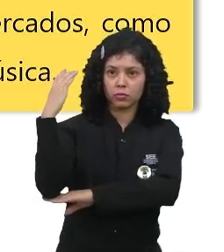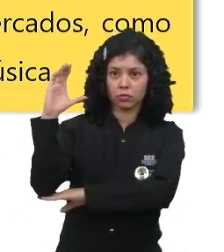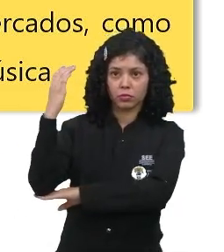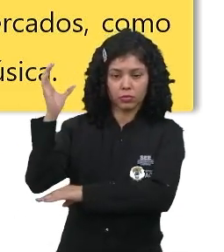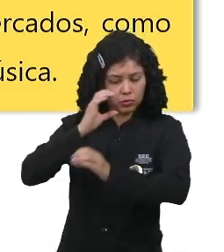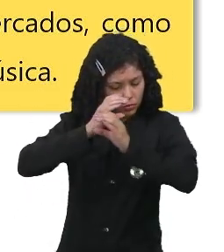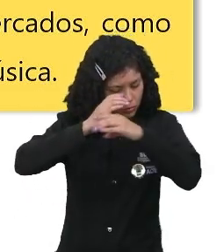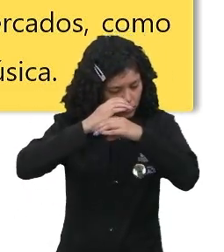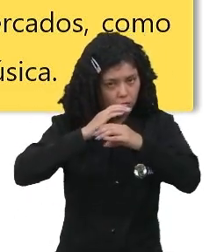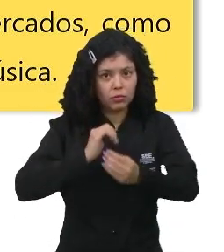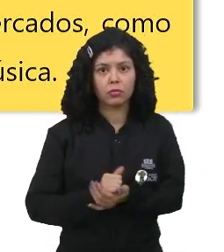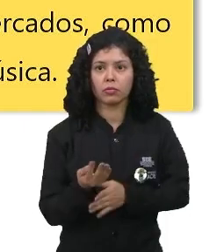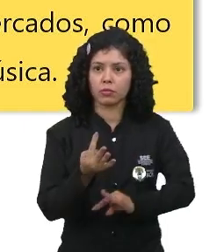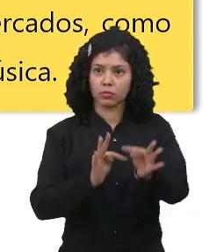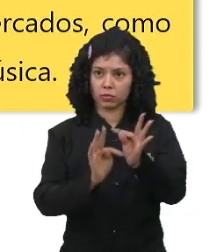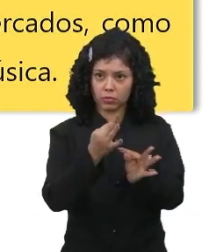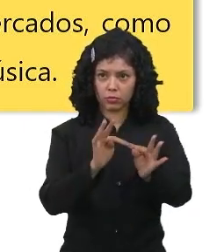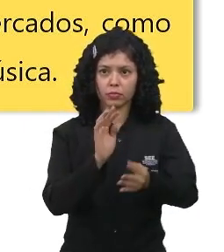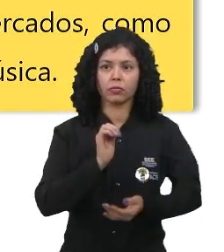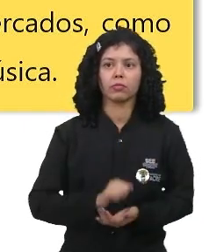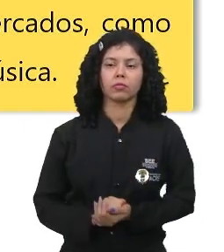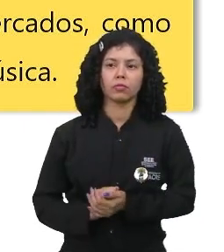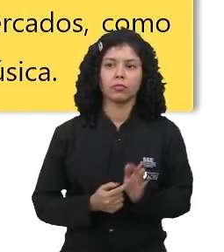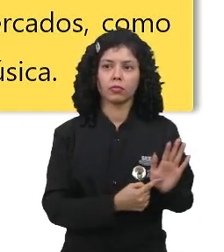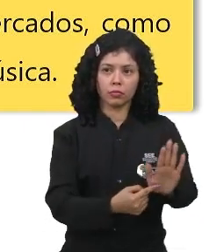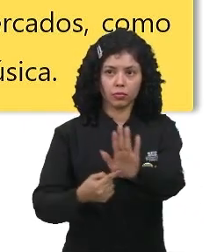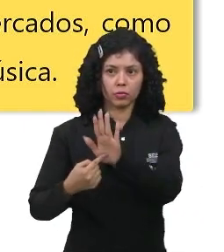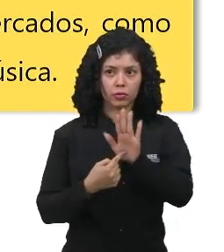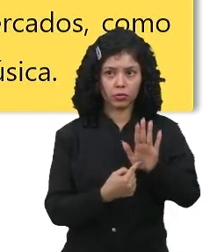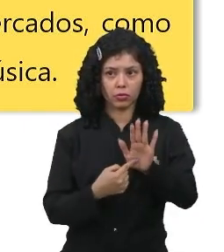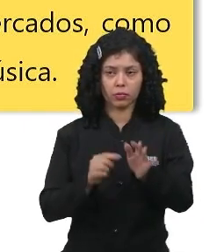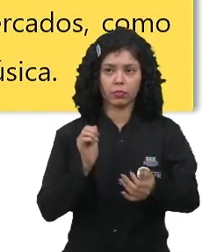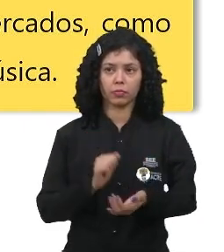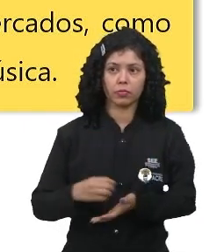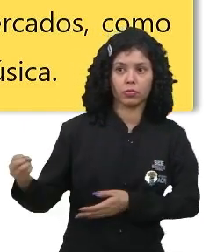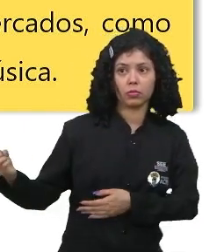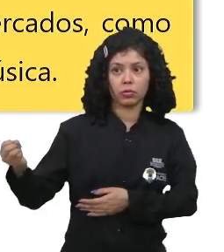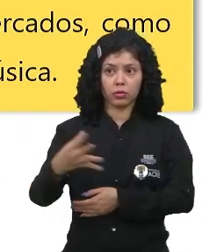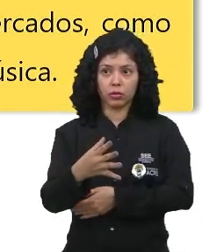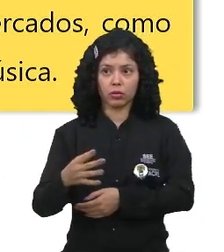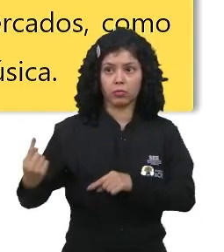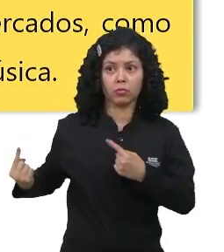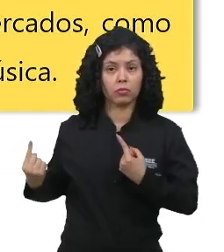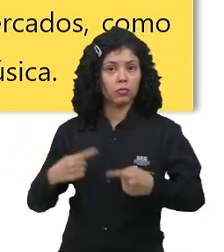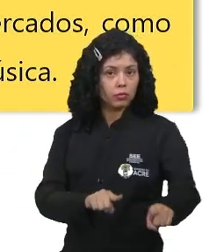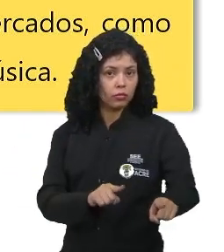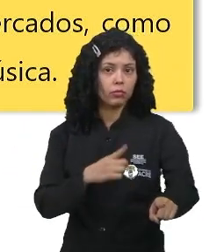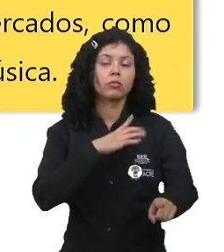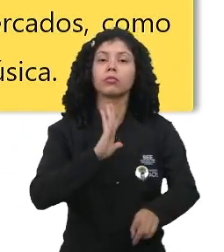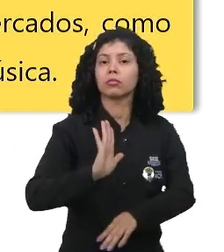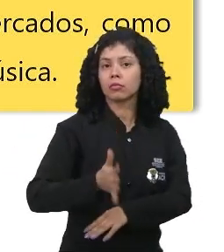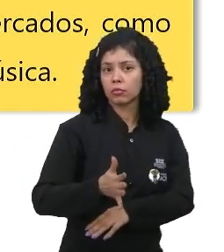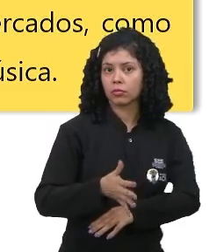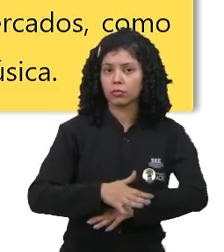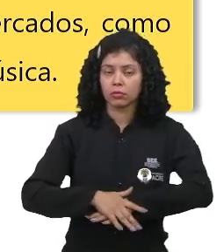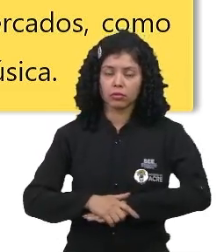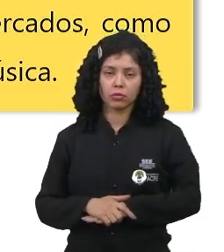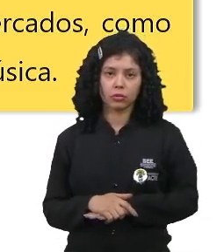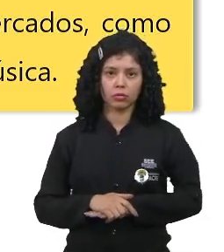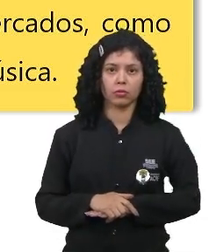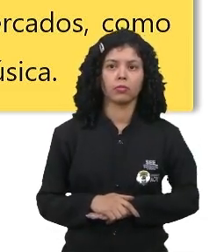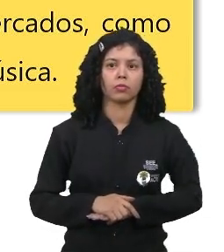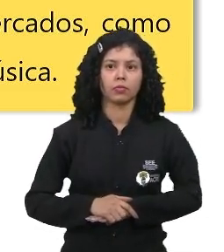em conhecimentos científicos e tecnológicos e que oferecem soluções inovadoras para